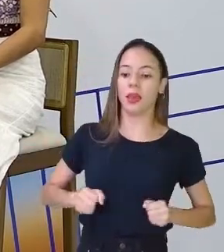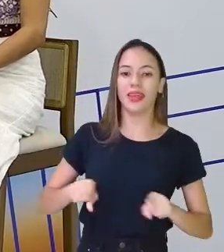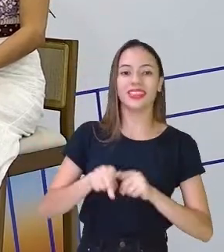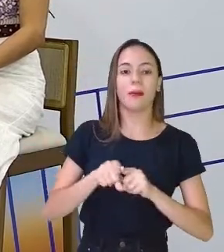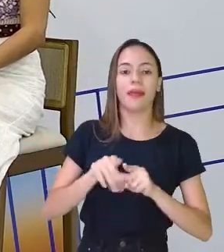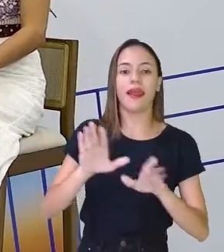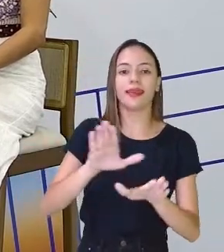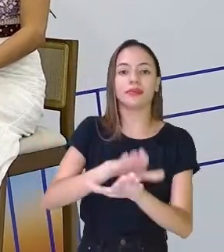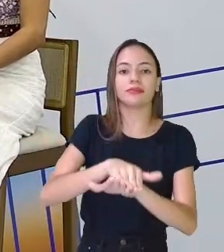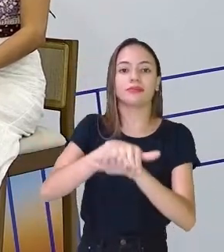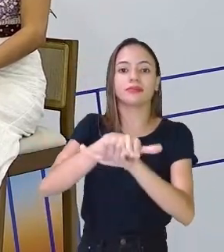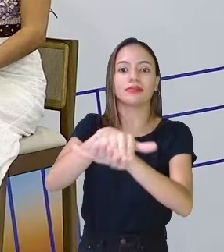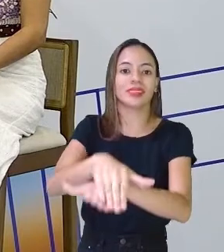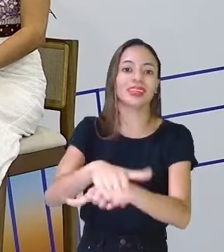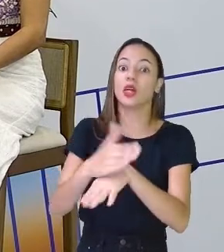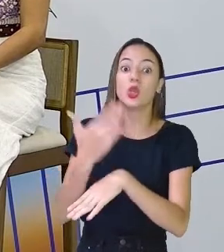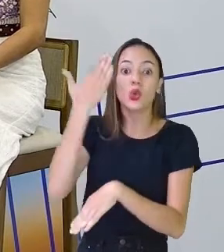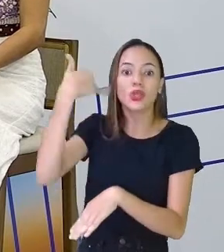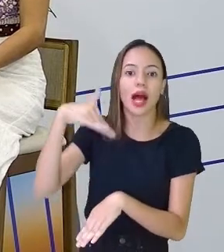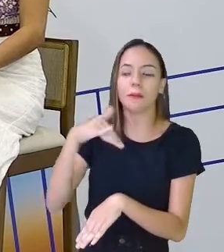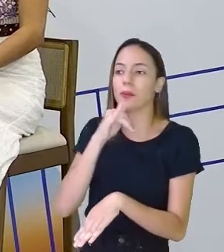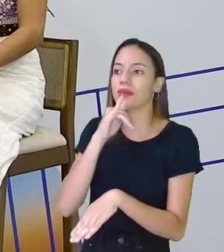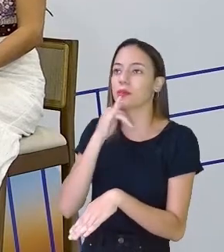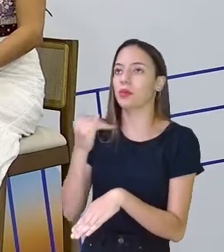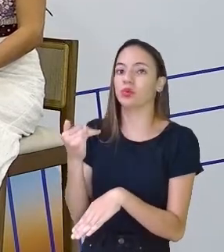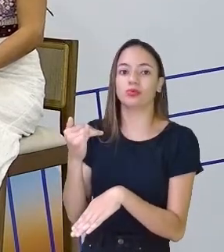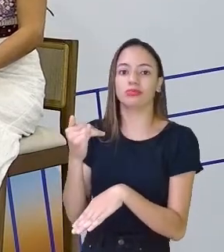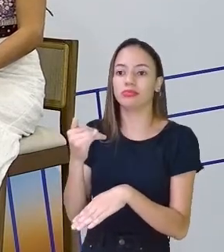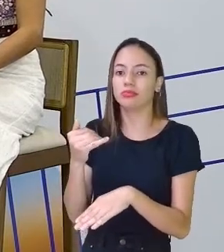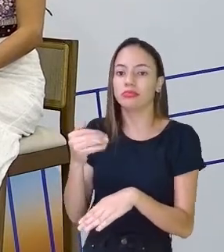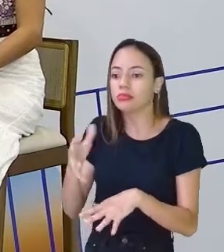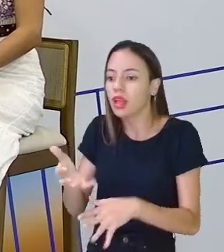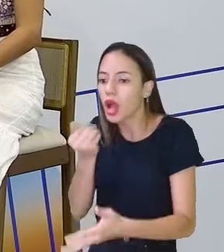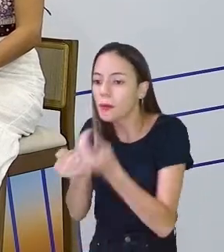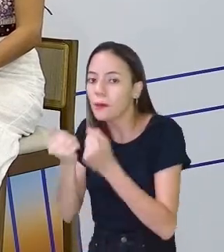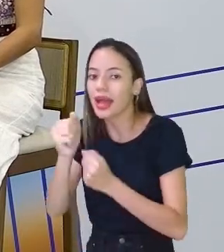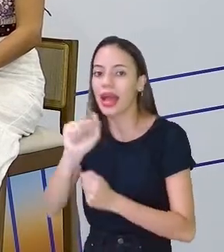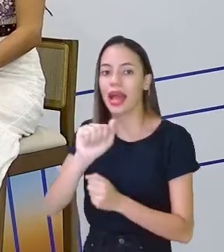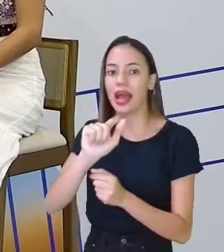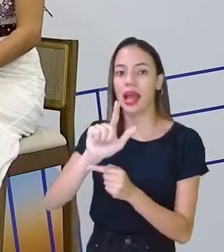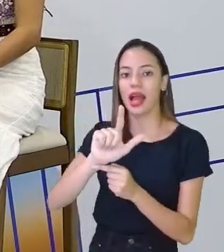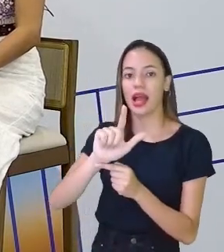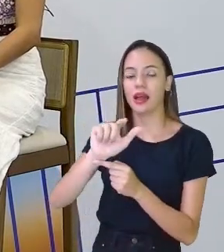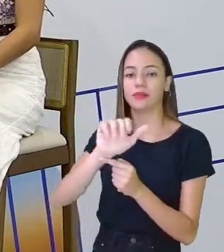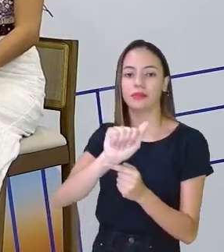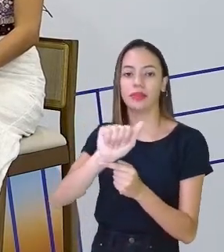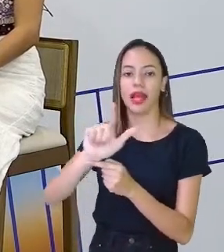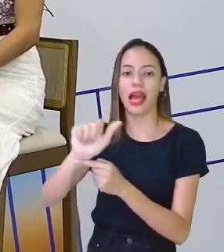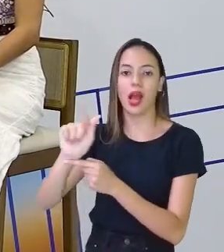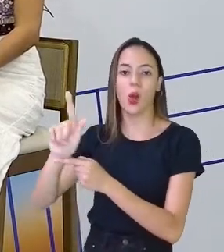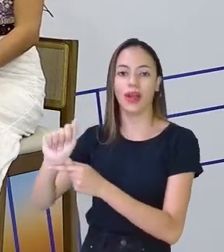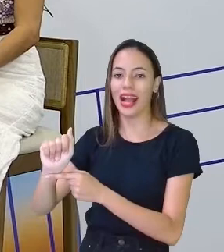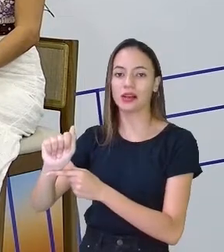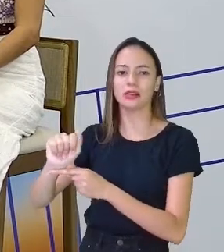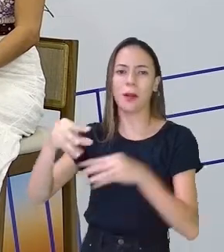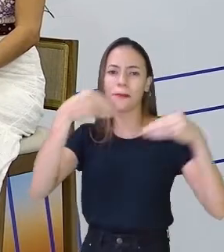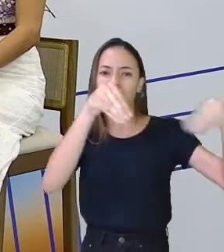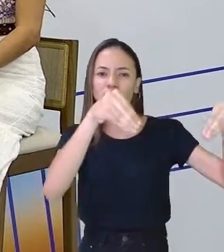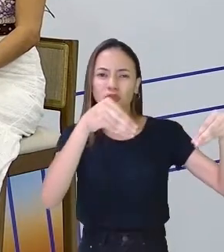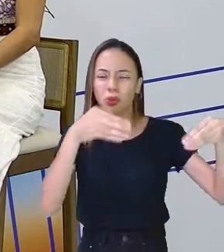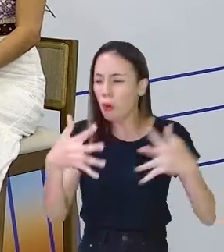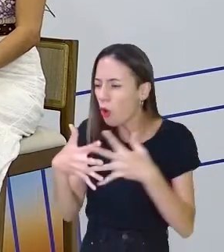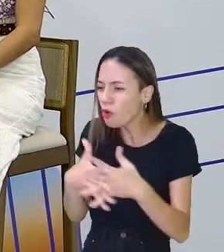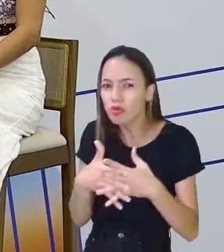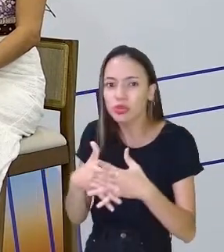diferenciar a alga, que é o alimento dela, do plástico. E aí a bichinha se confunde e morre